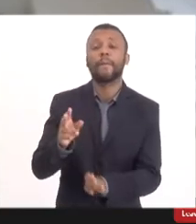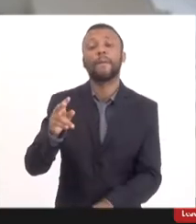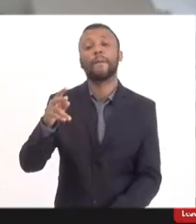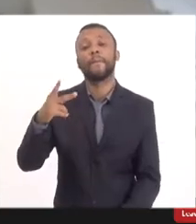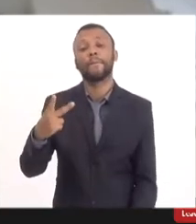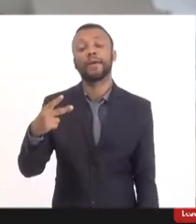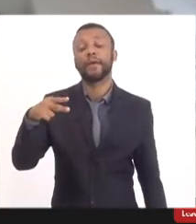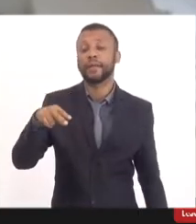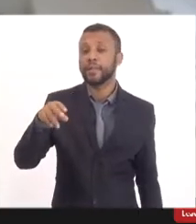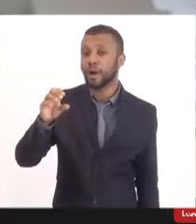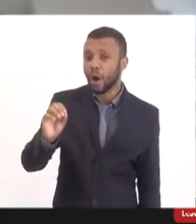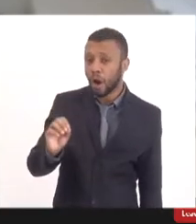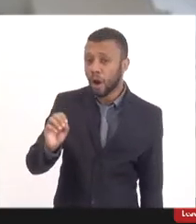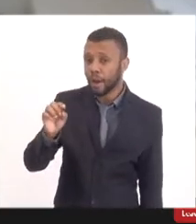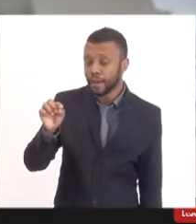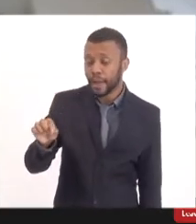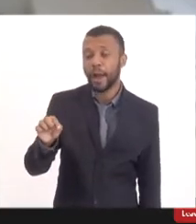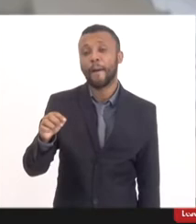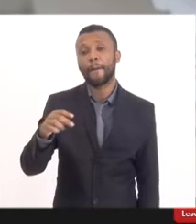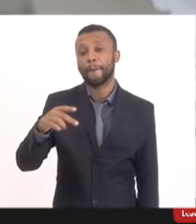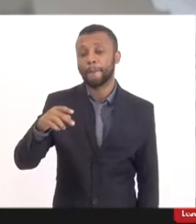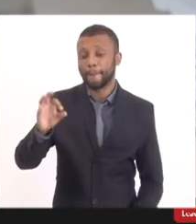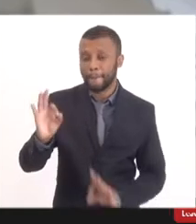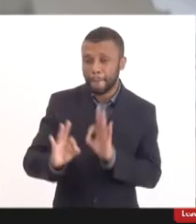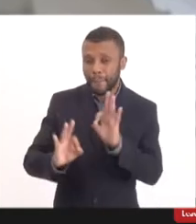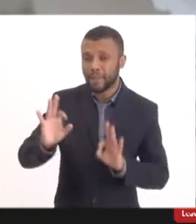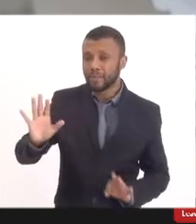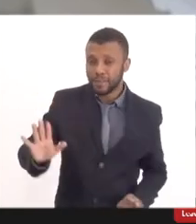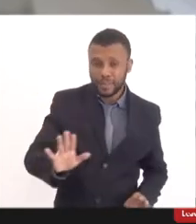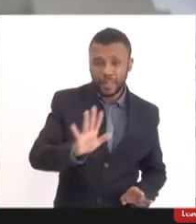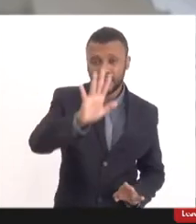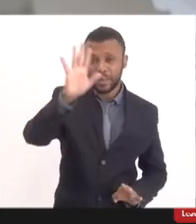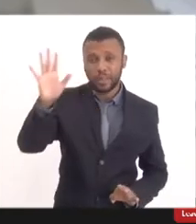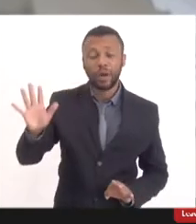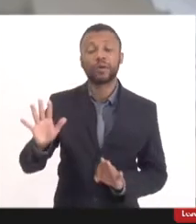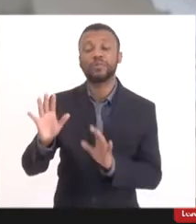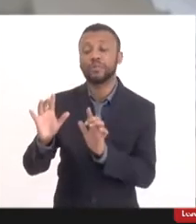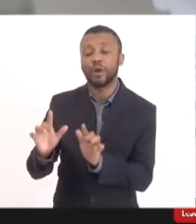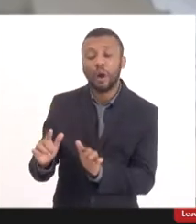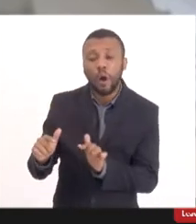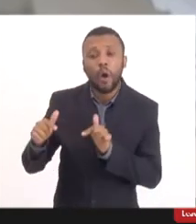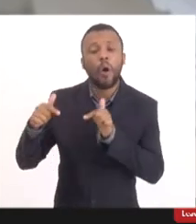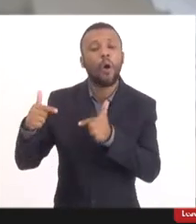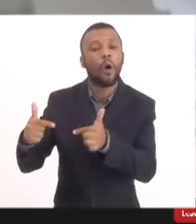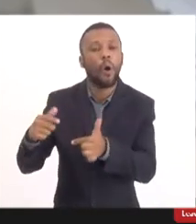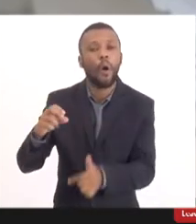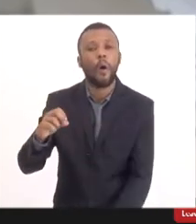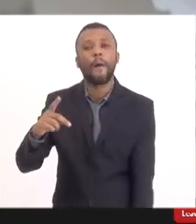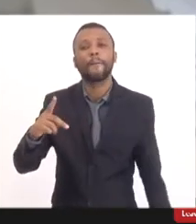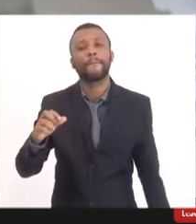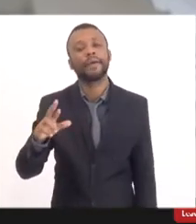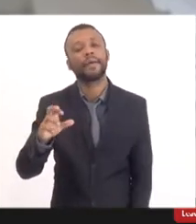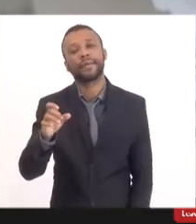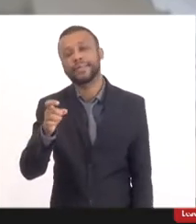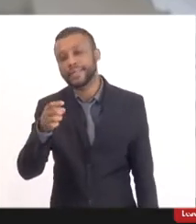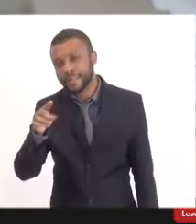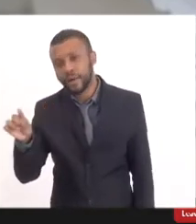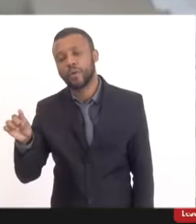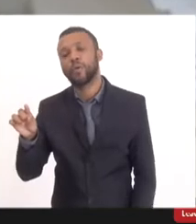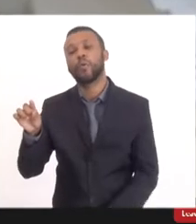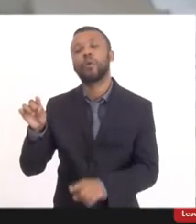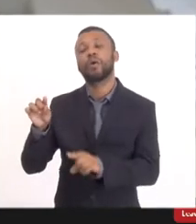Operacionalização da Vacinação, que é o PNO, que também já foi explicado pela doutora Akemi.